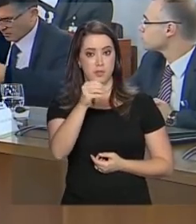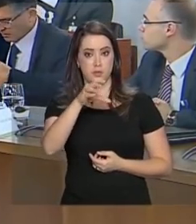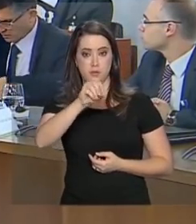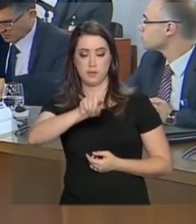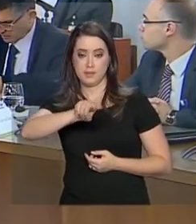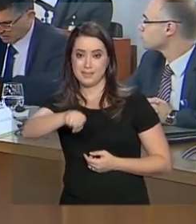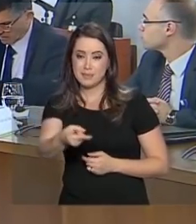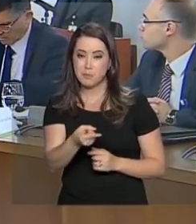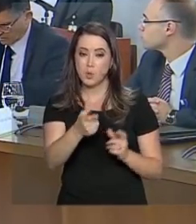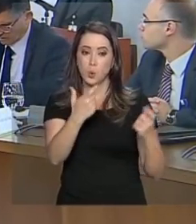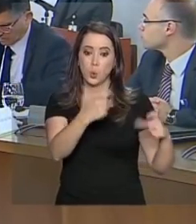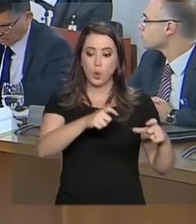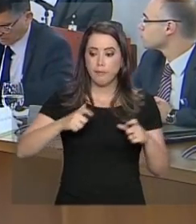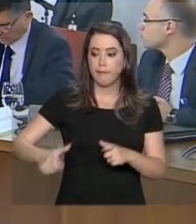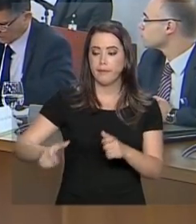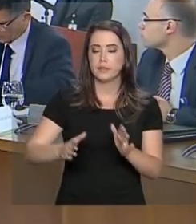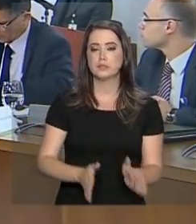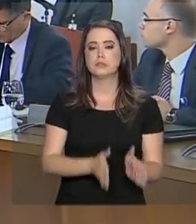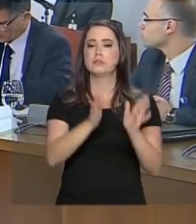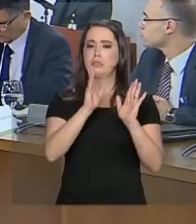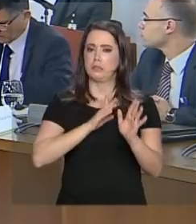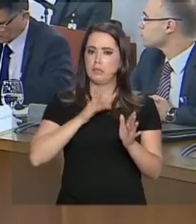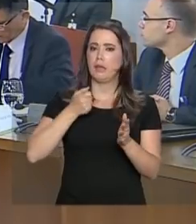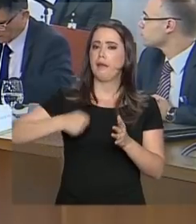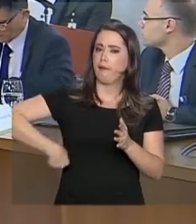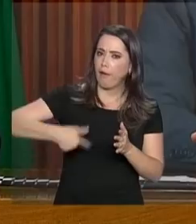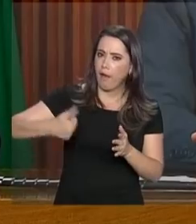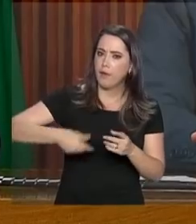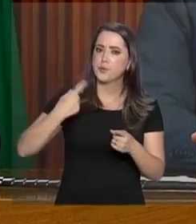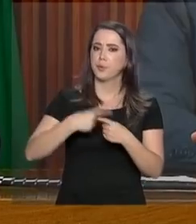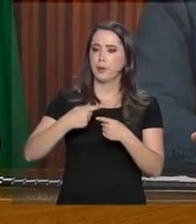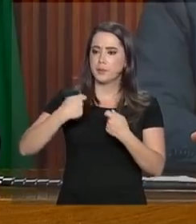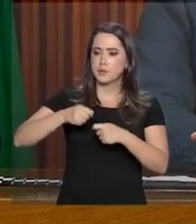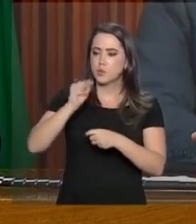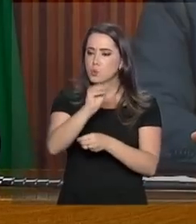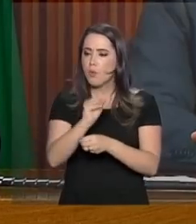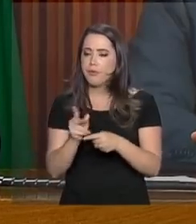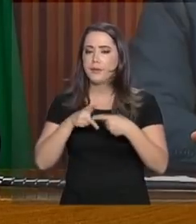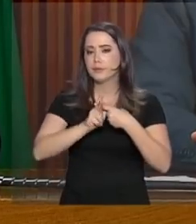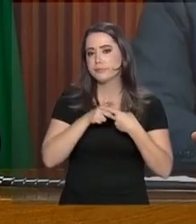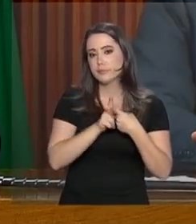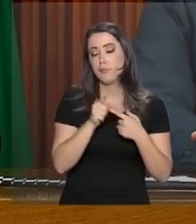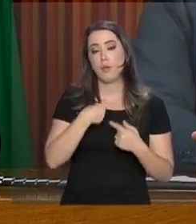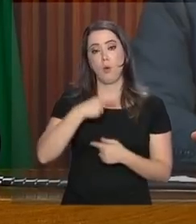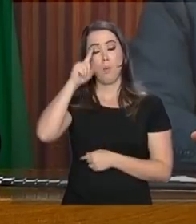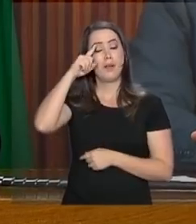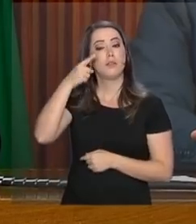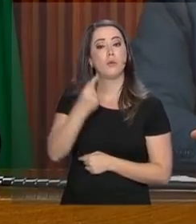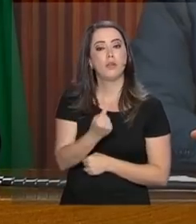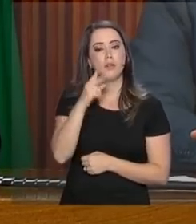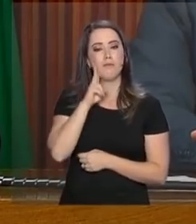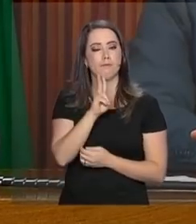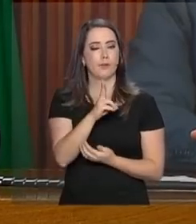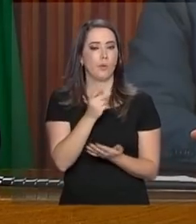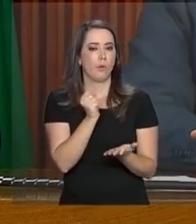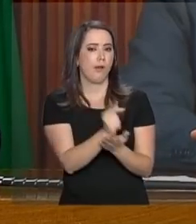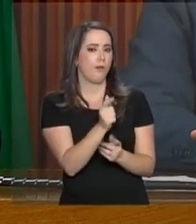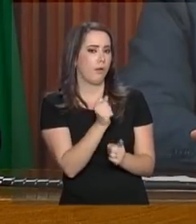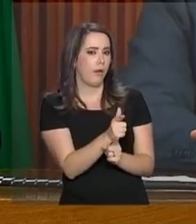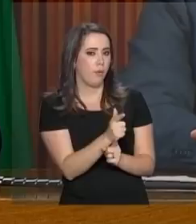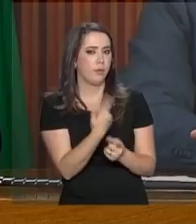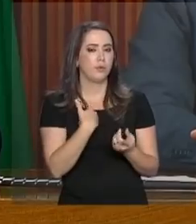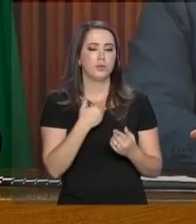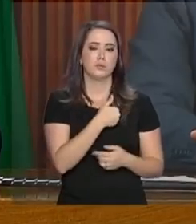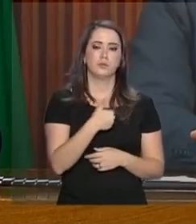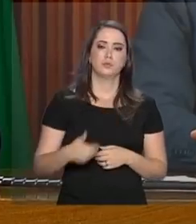imóveis que geram custos com manutenção, por exemplo, a determinação é reavaliar os contratos de aluguel